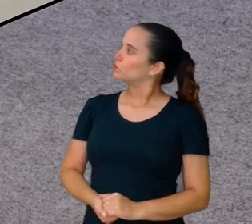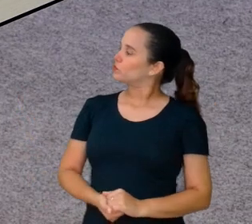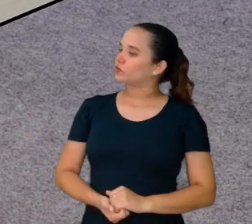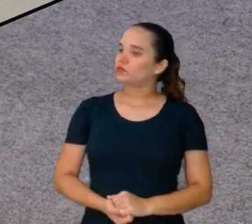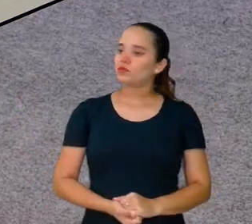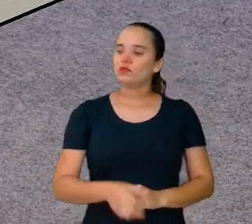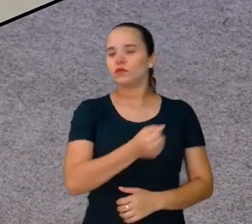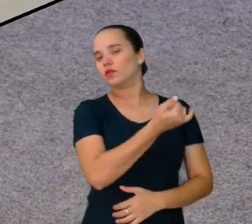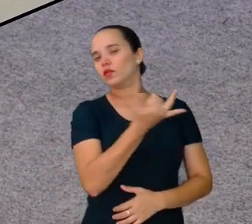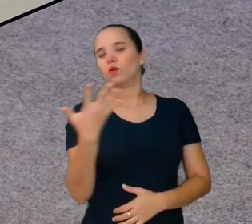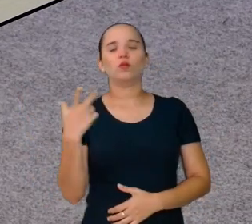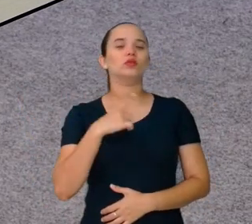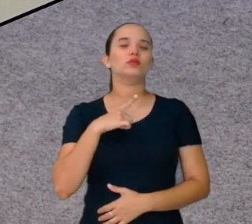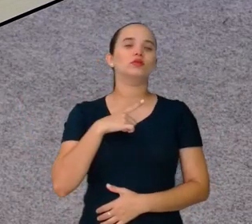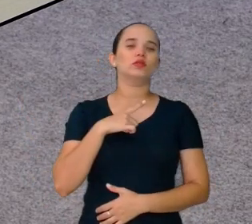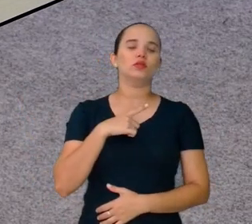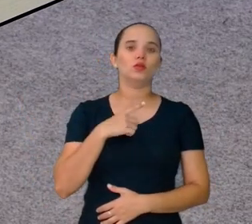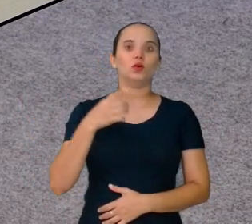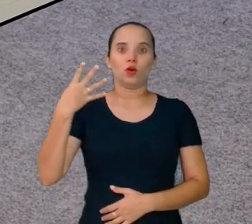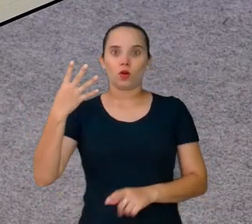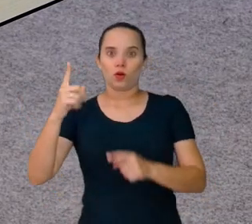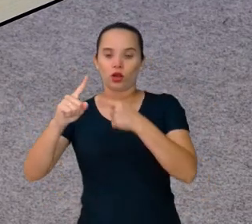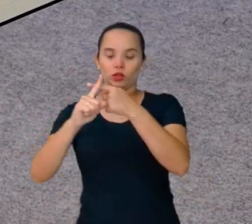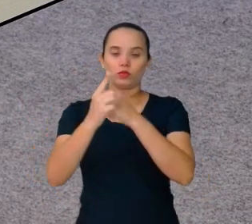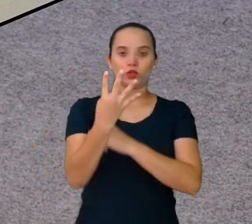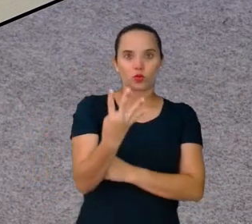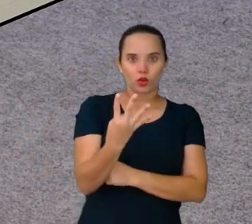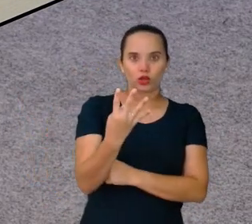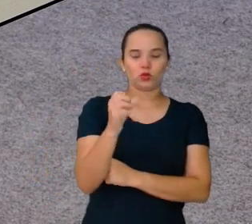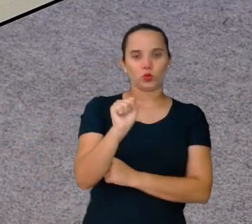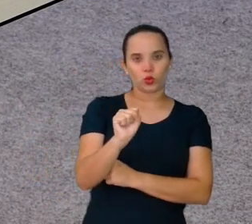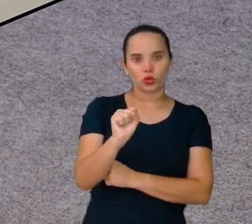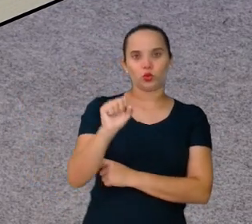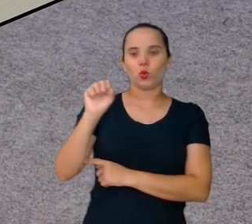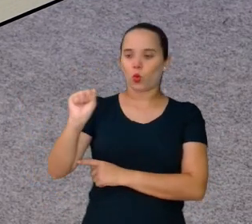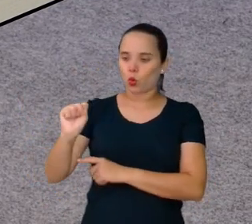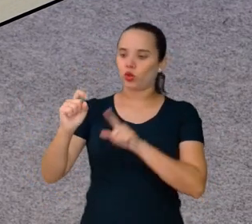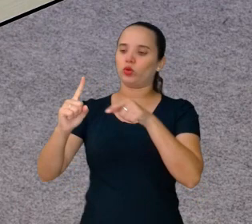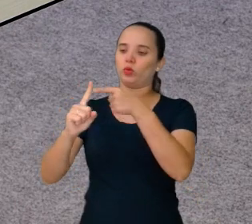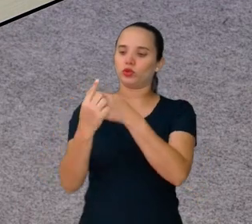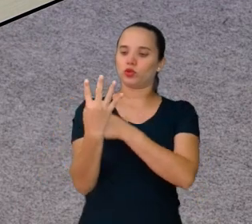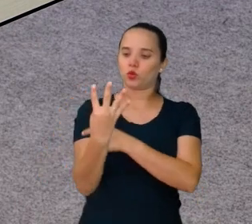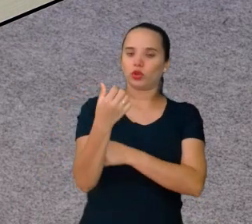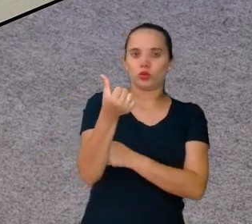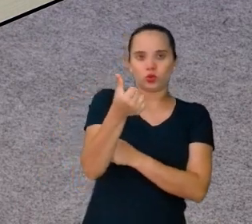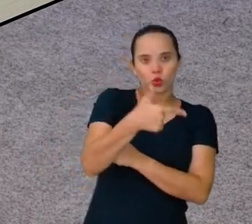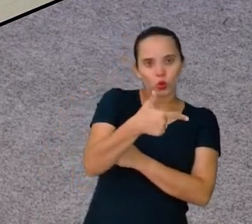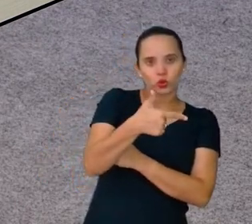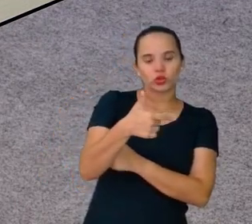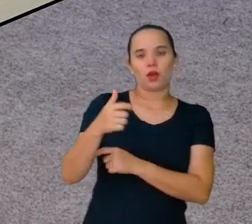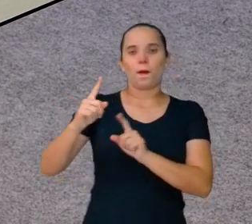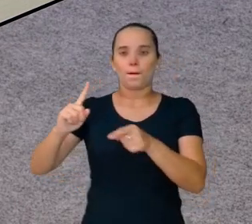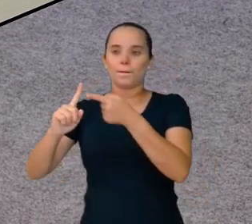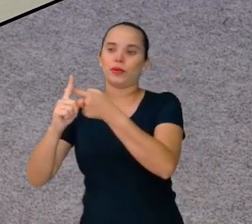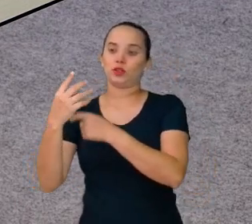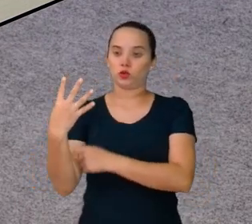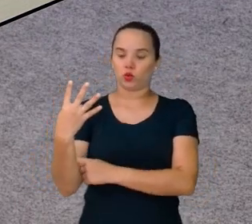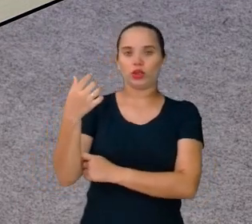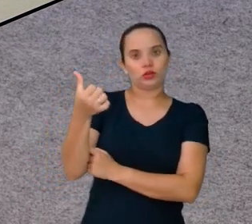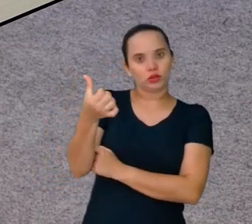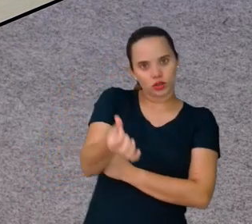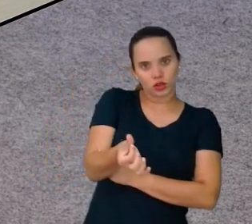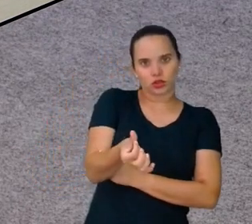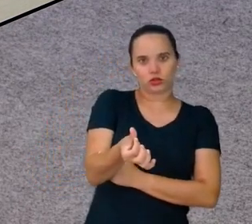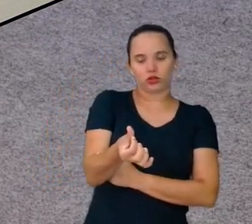Quantos eu tenho? 4 mais 4, 8. Mais 4, 12. Mais 4, 16. Ou seja, a área de